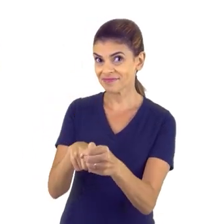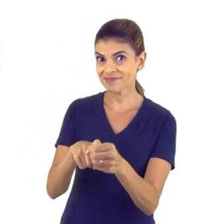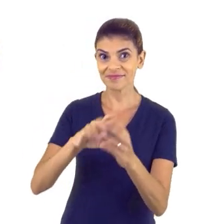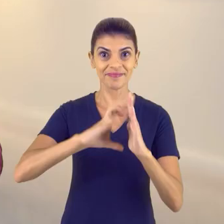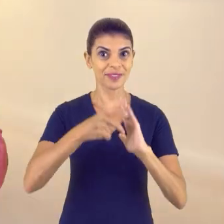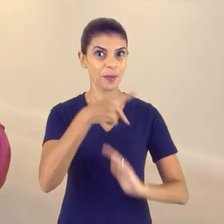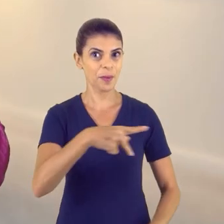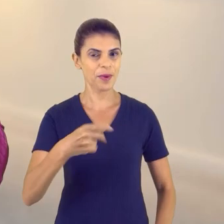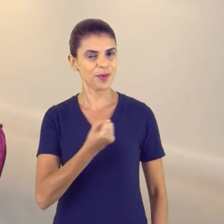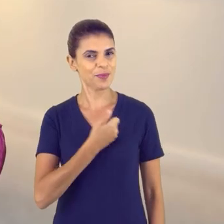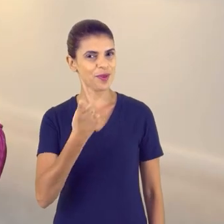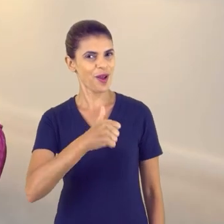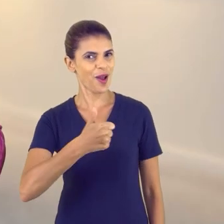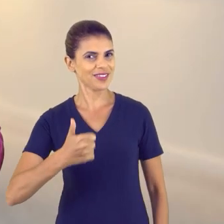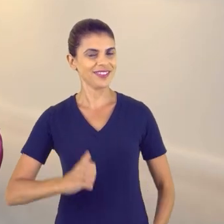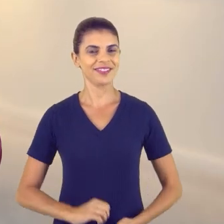Feliz-se ao PP, somos todos 11! Feliz-se